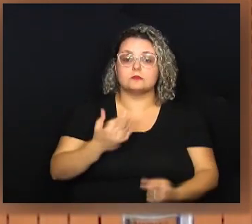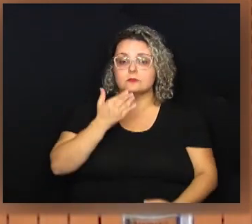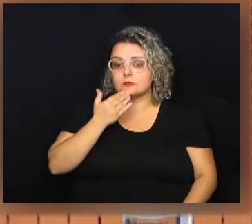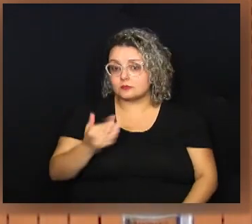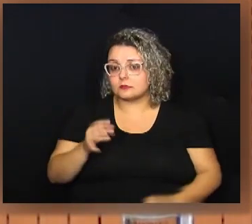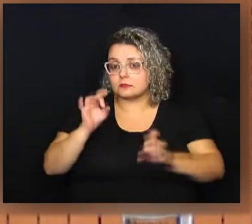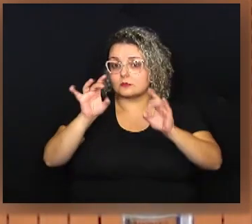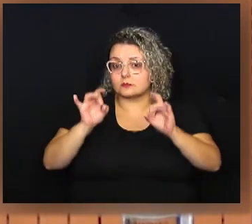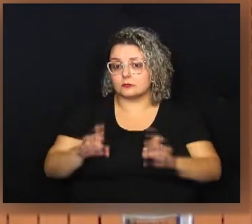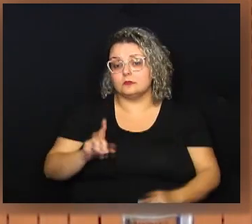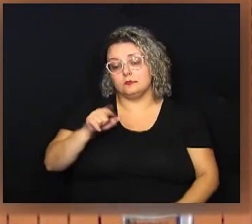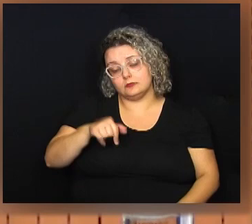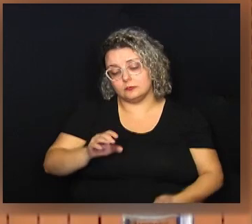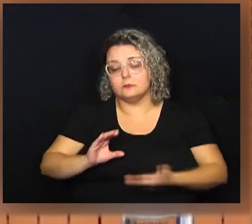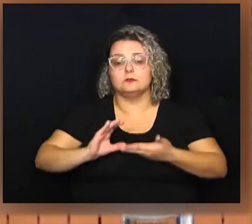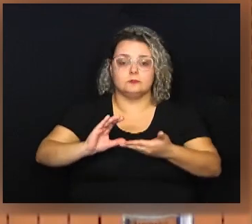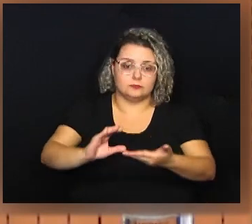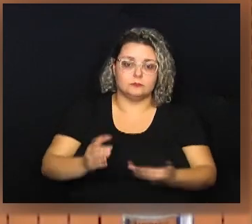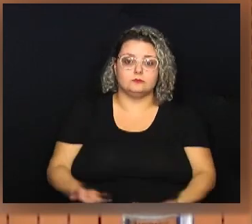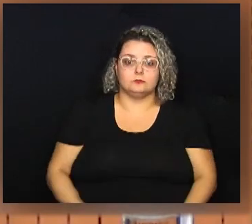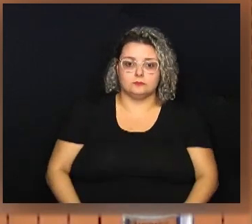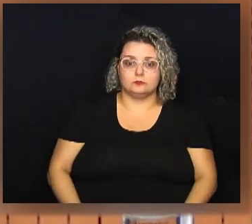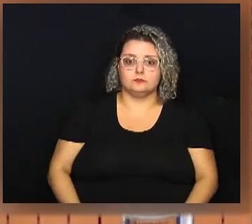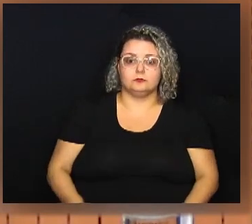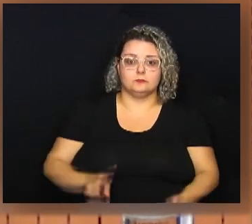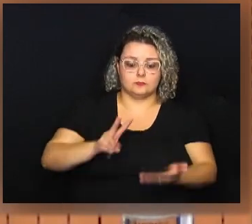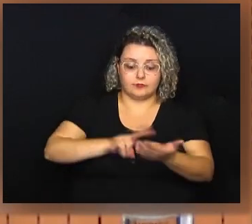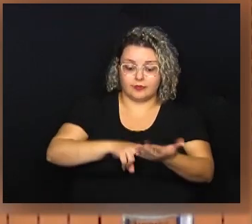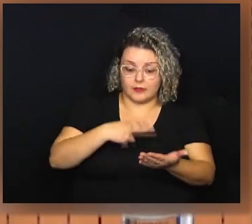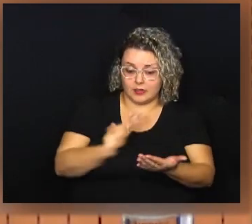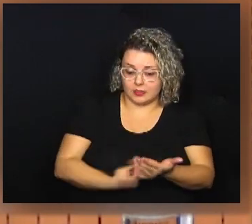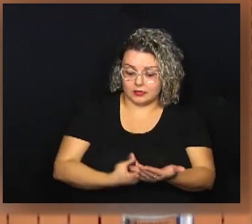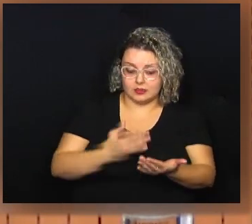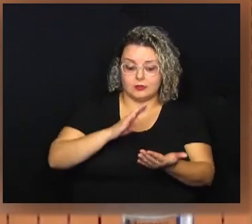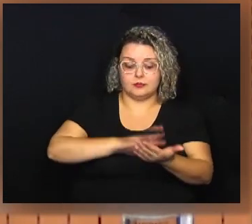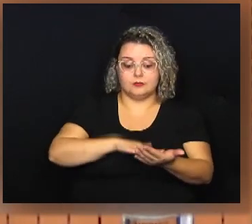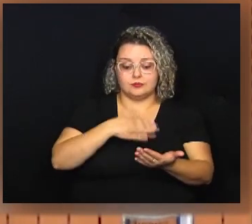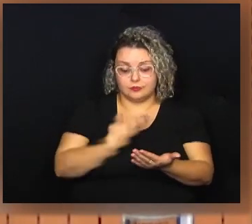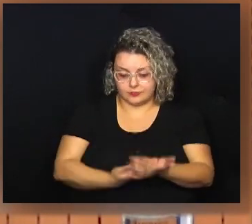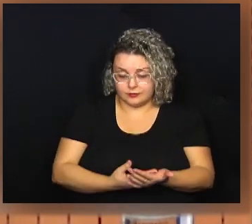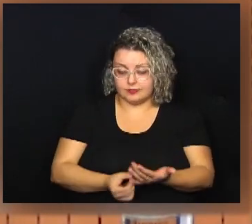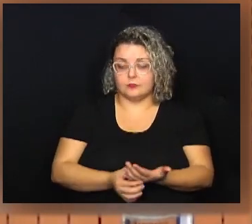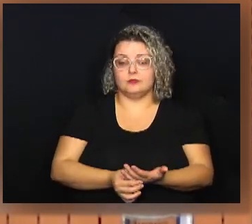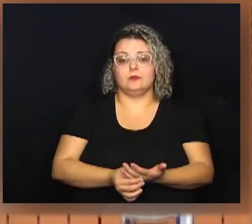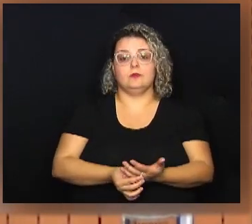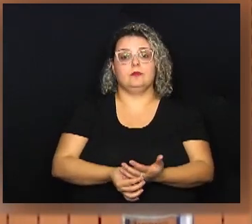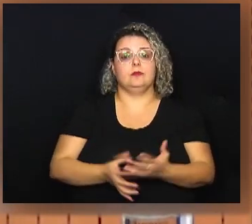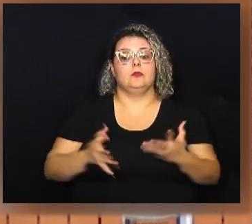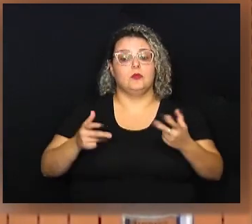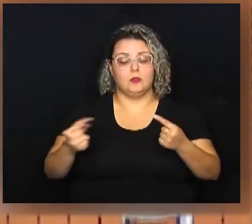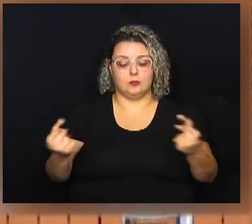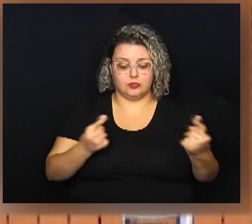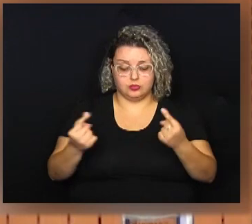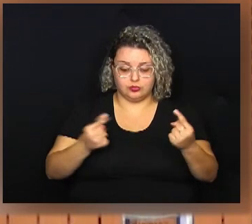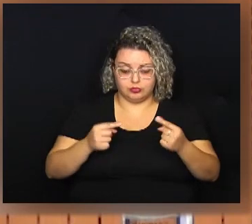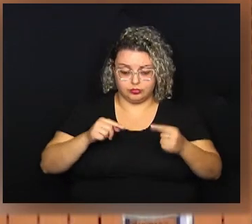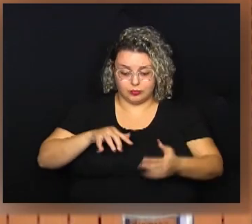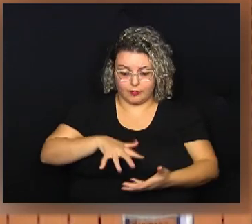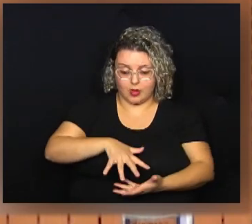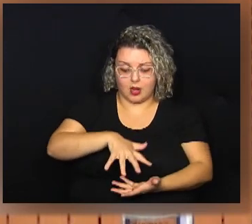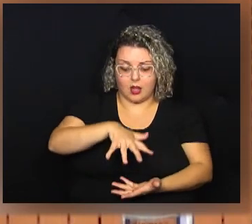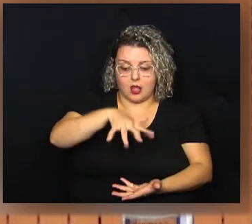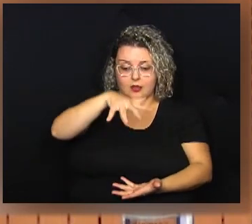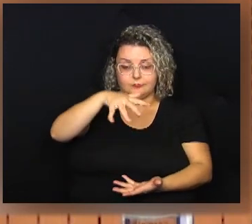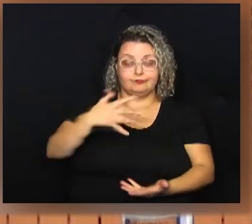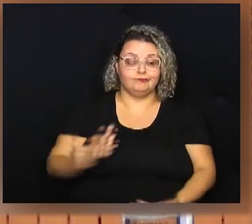específicas. Aí cabe ao Conselho traduzir todas essas demandas, olhar para tudo isso que cada um está